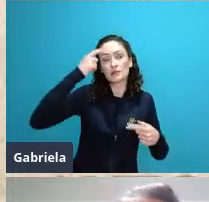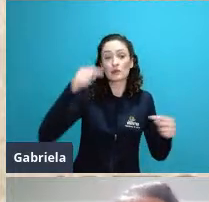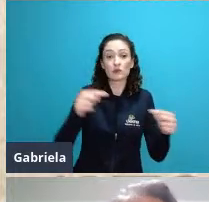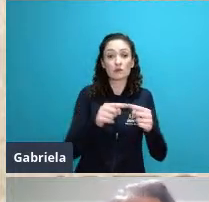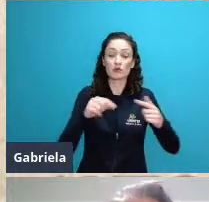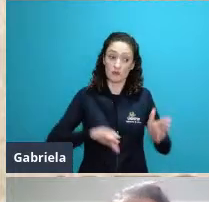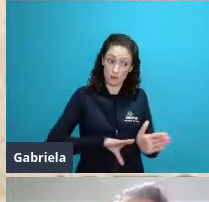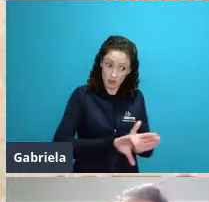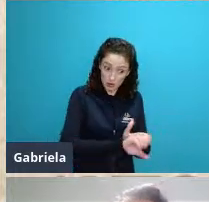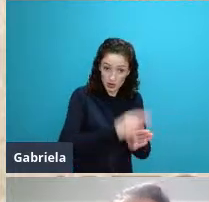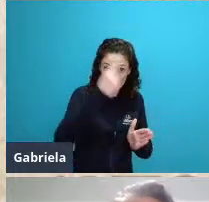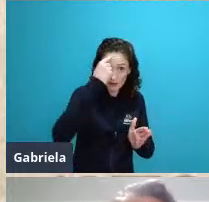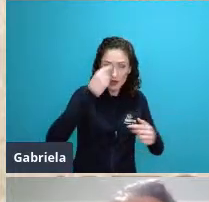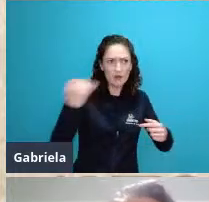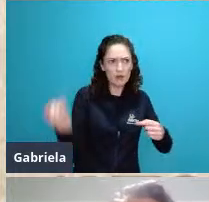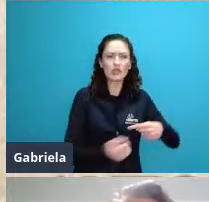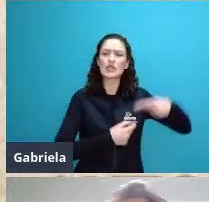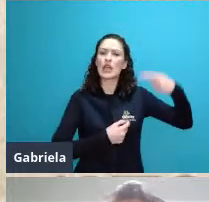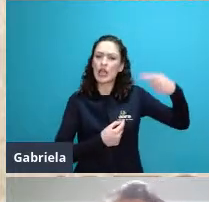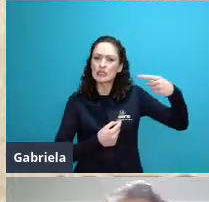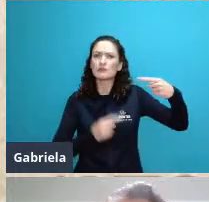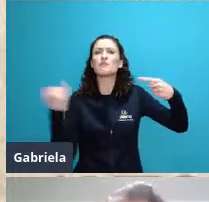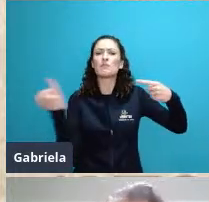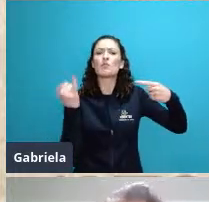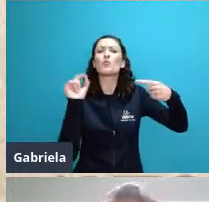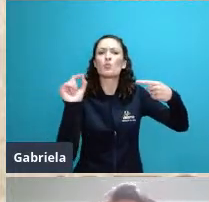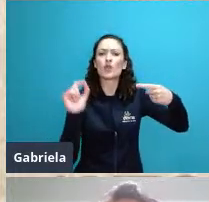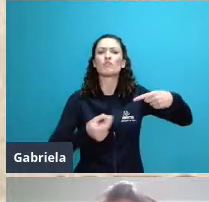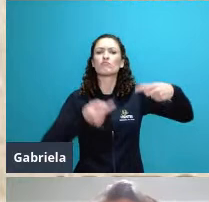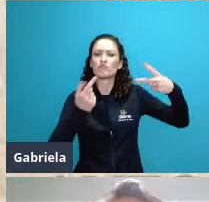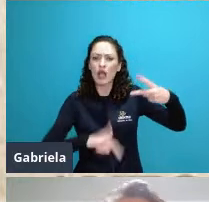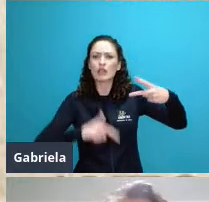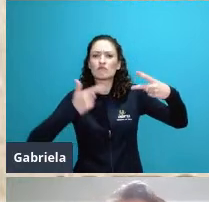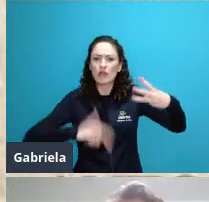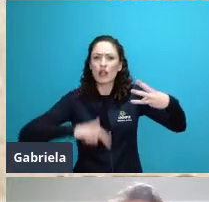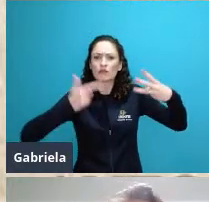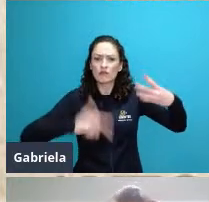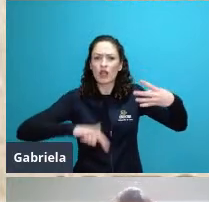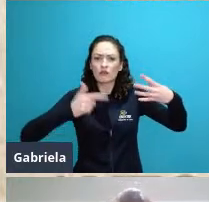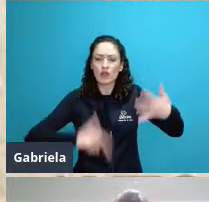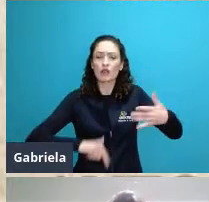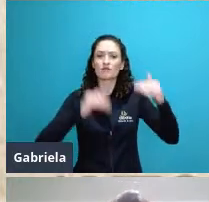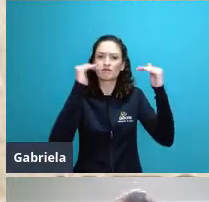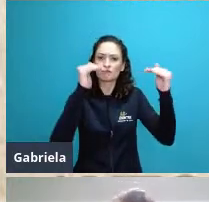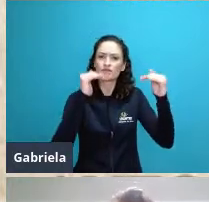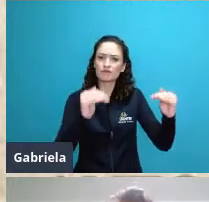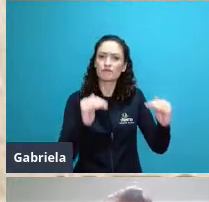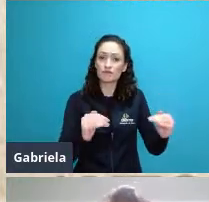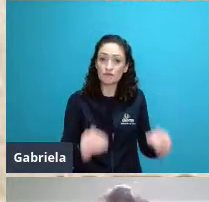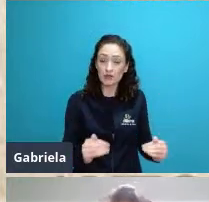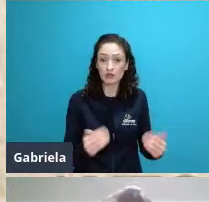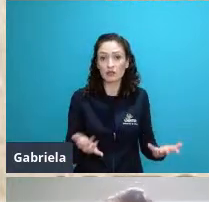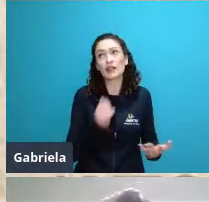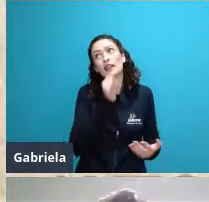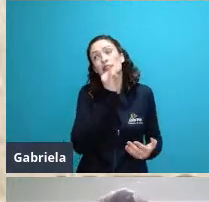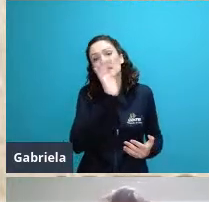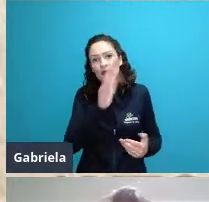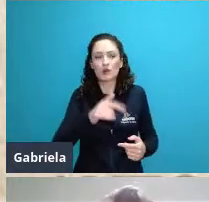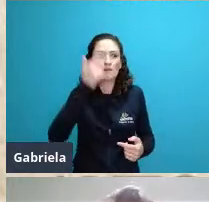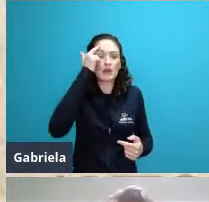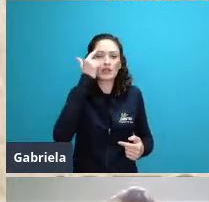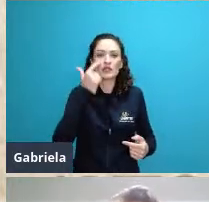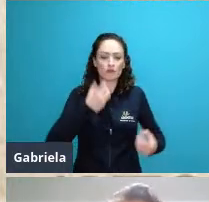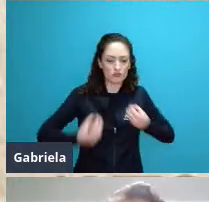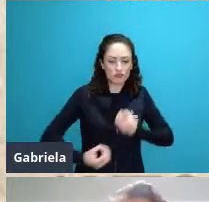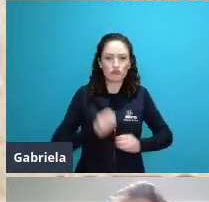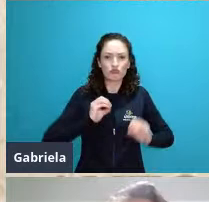então lá no começo o nível mais básico por exemplo nós temos as células mas nós sabemos que dentro das células também tem organelas e se